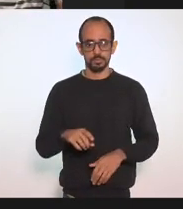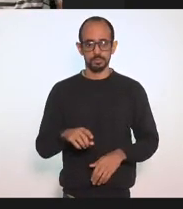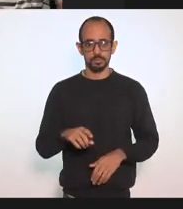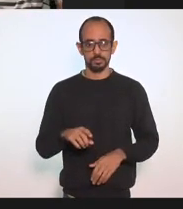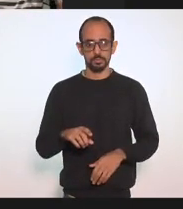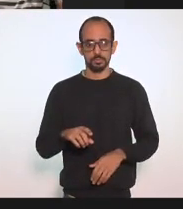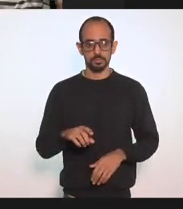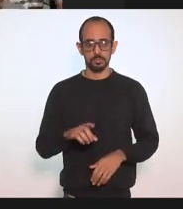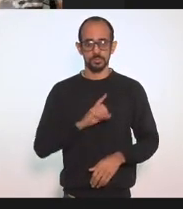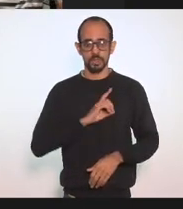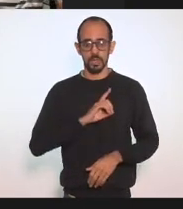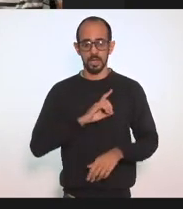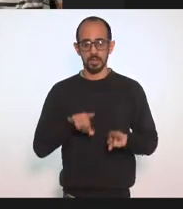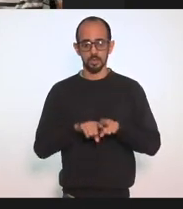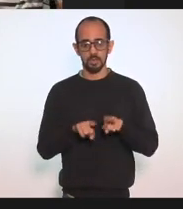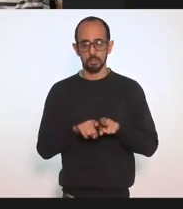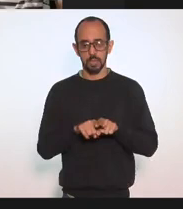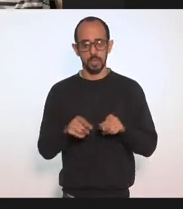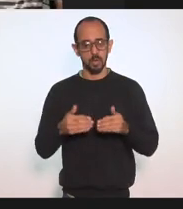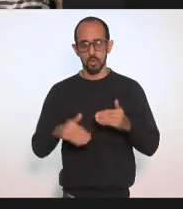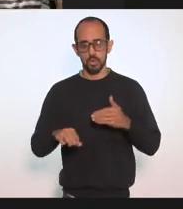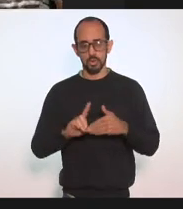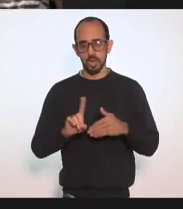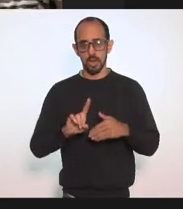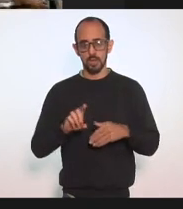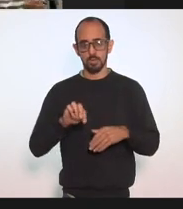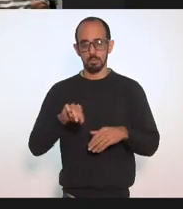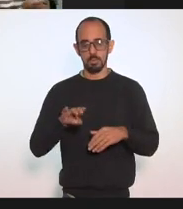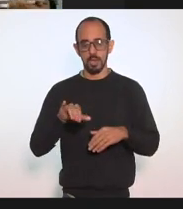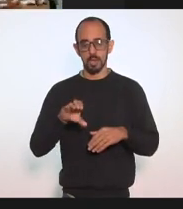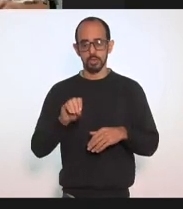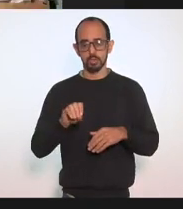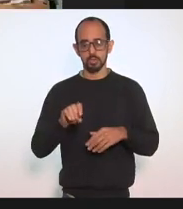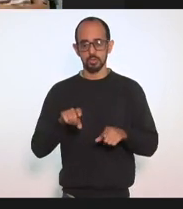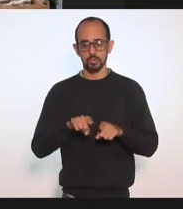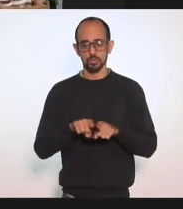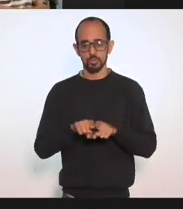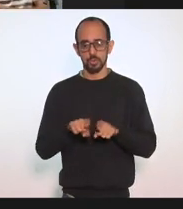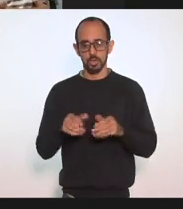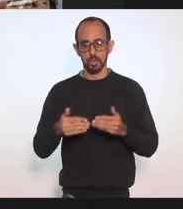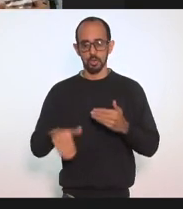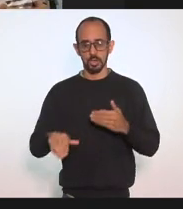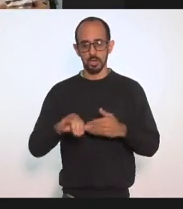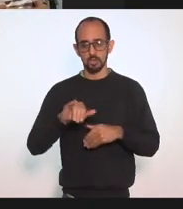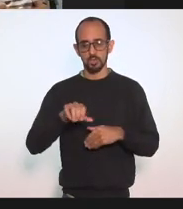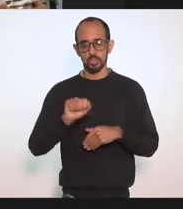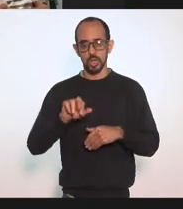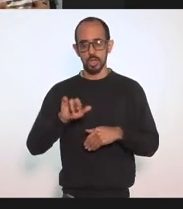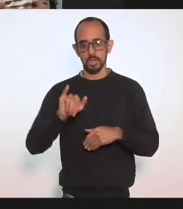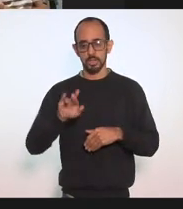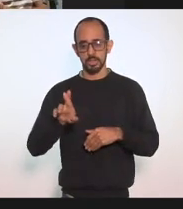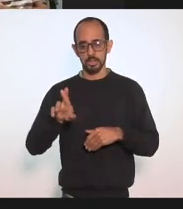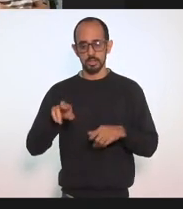Márcio Galberto Contrário Jair Contrário Já foi registrado Jair